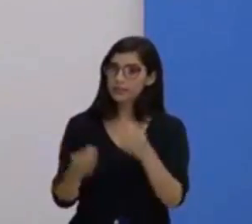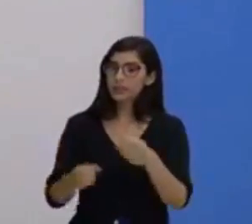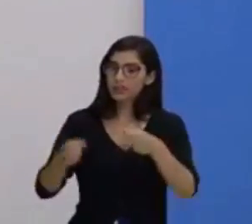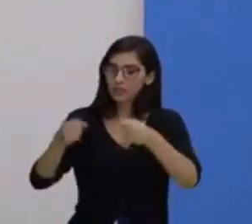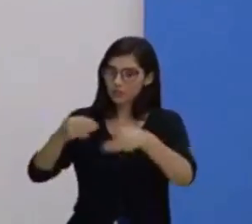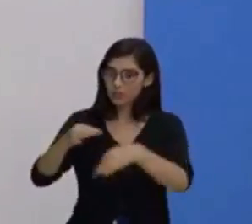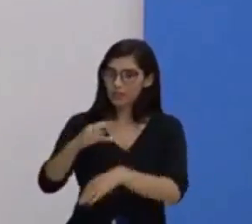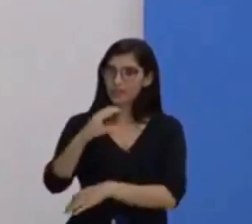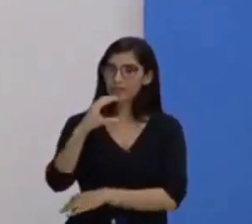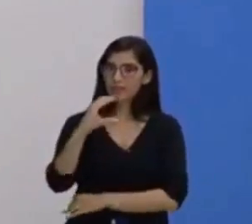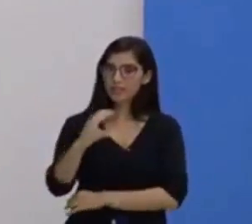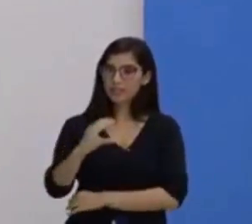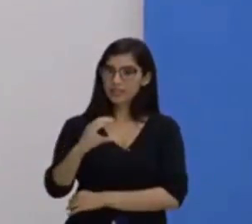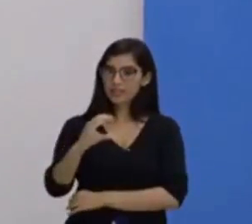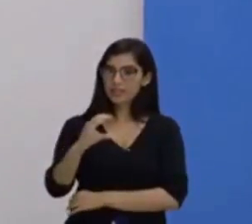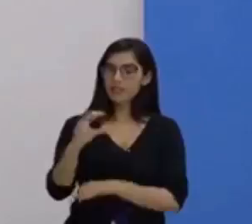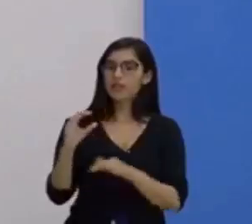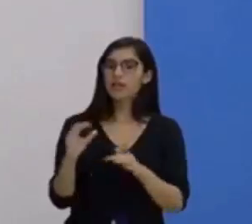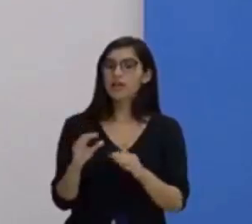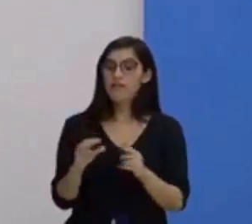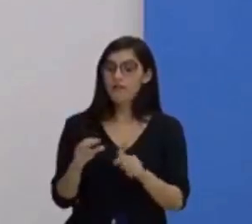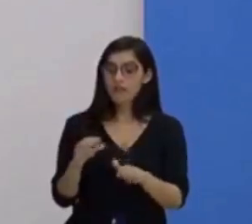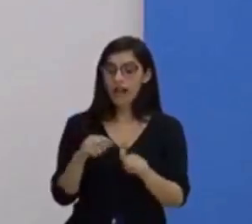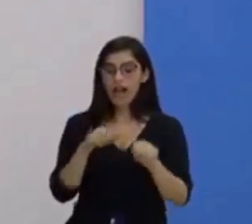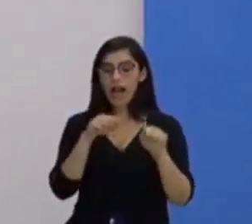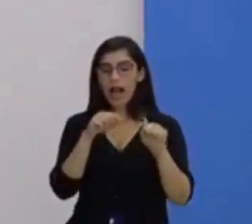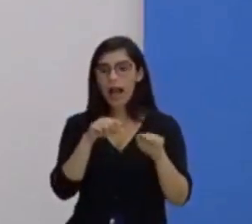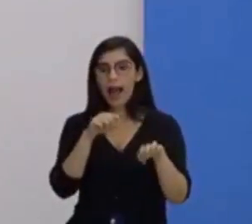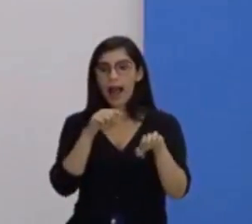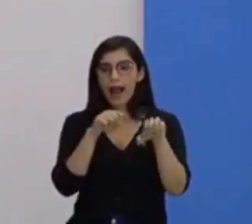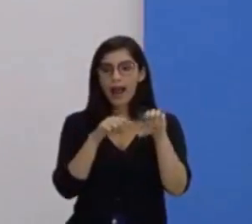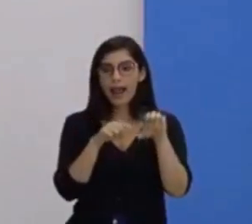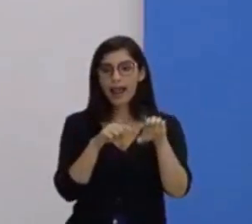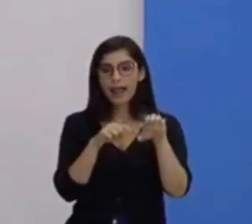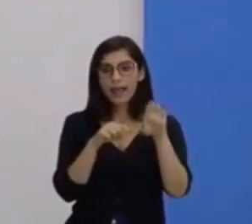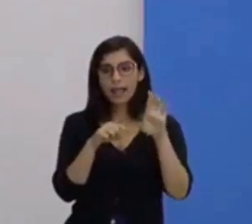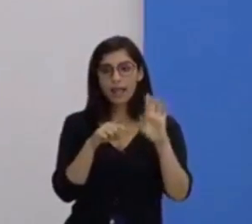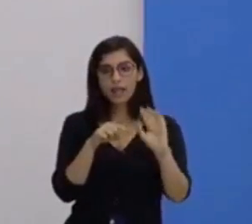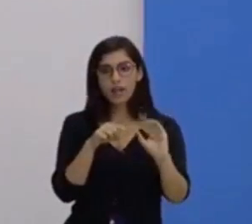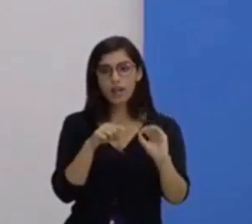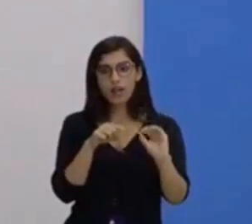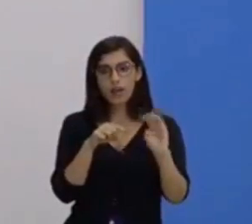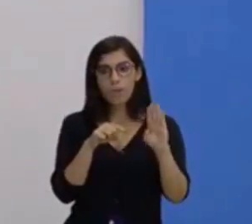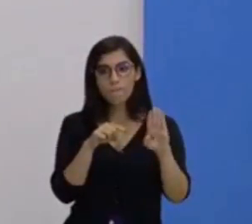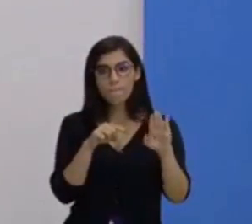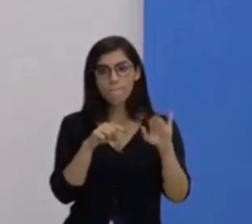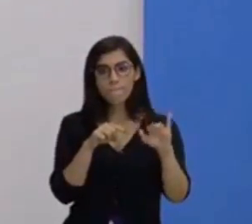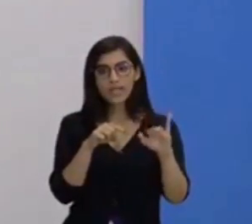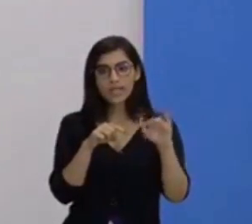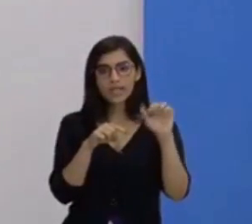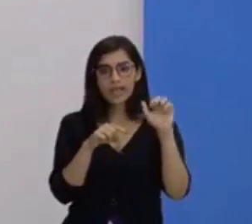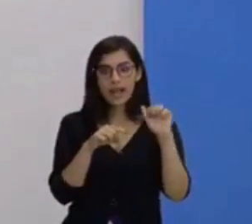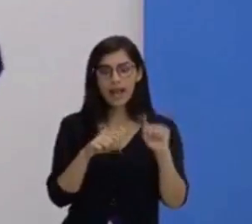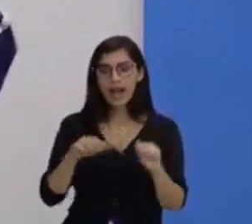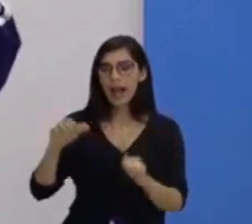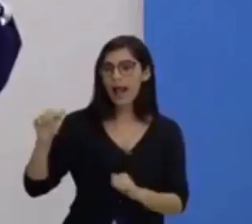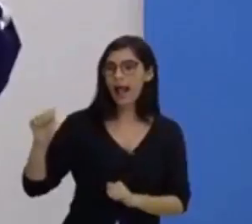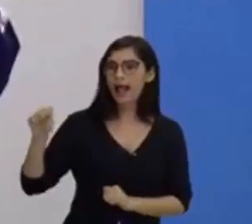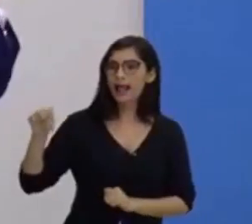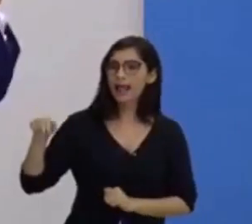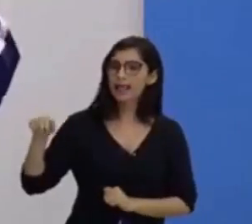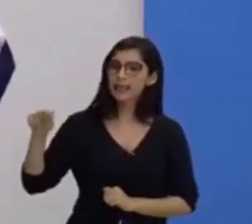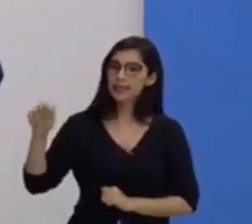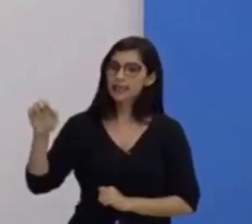final e vai falar sobre resistência aeróbica e resistência anaeróbica. Tá bom?